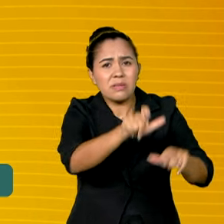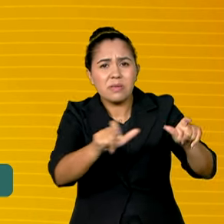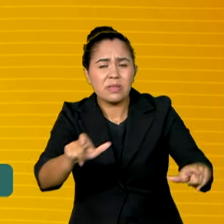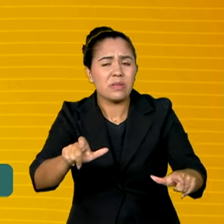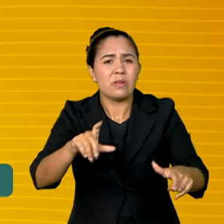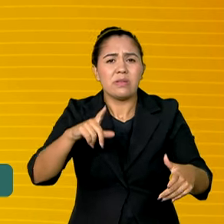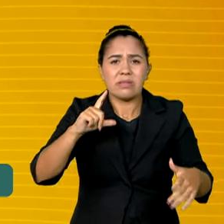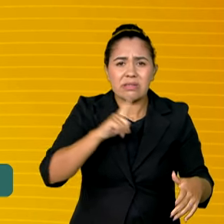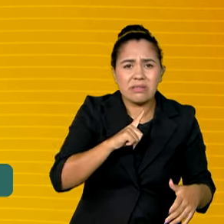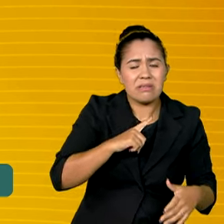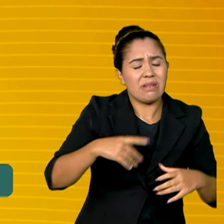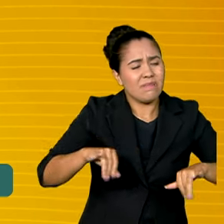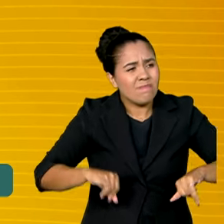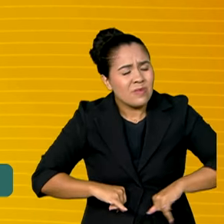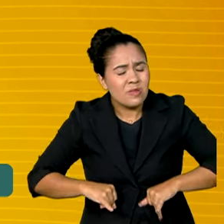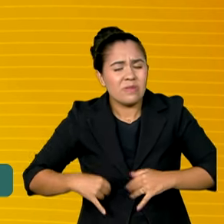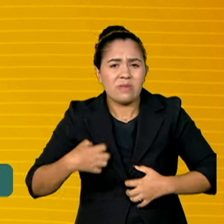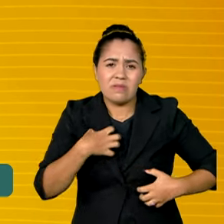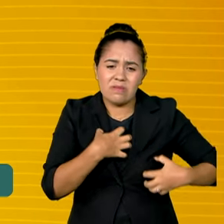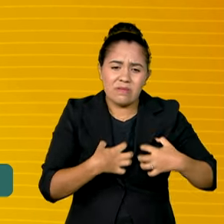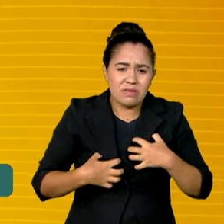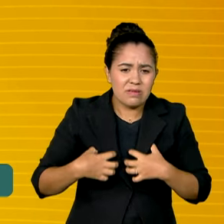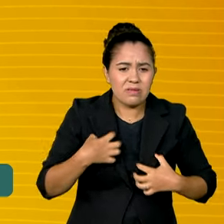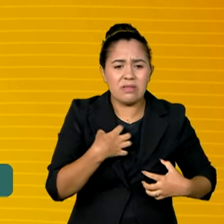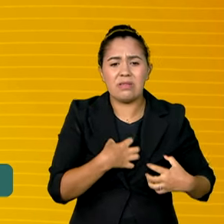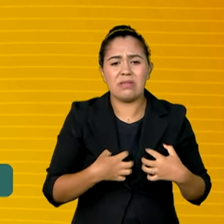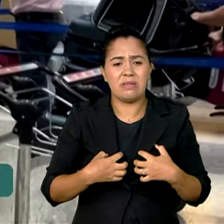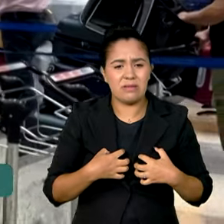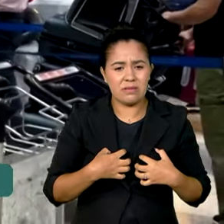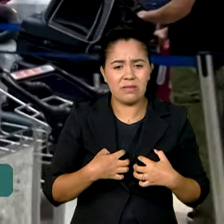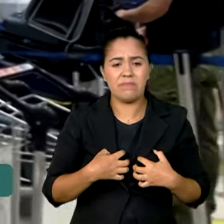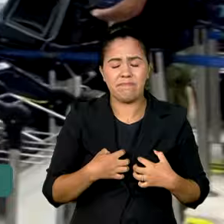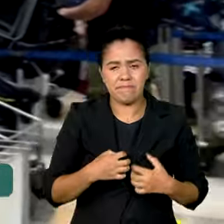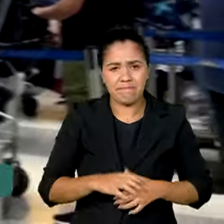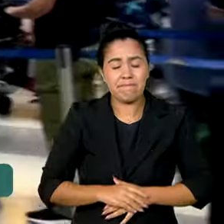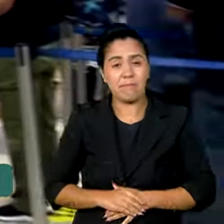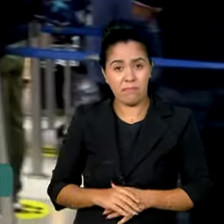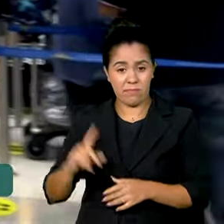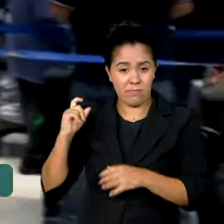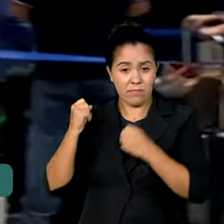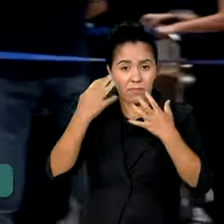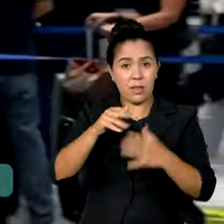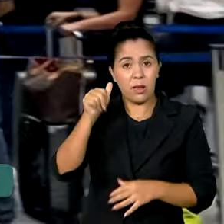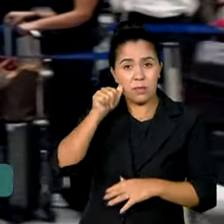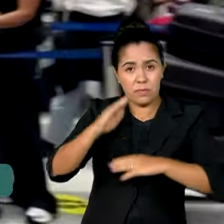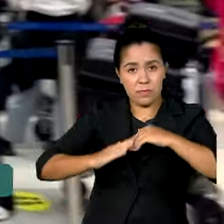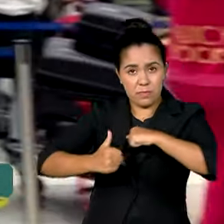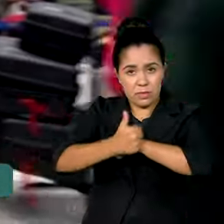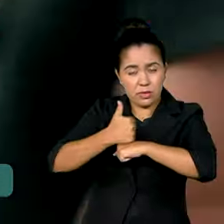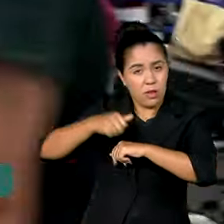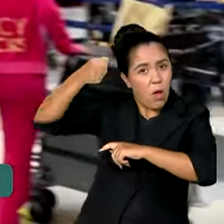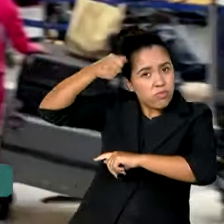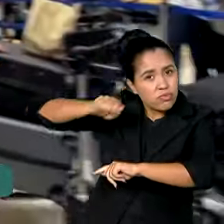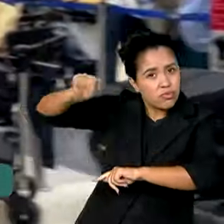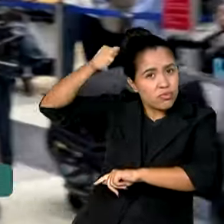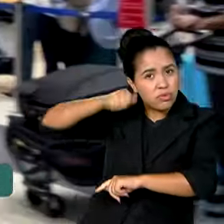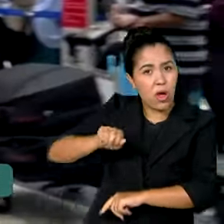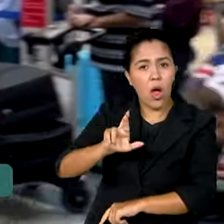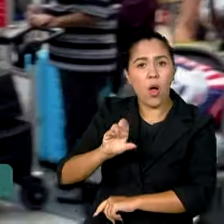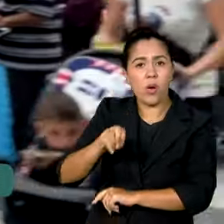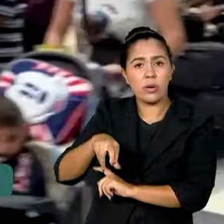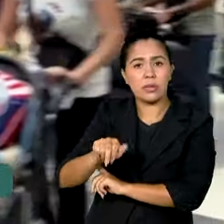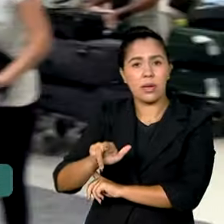de coisas que não fizeram. Assim como a cabeleireira Ronara, com quatro filhos,